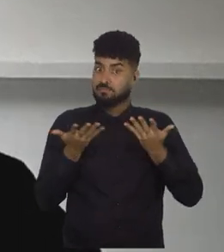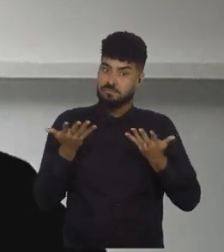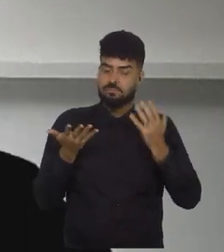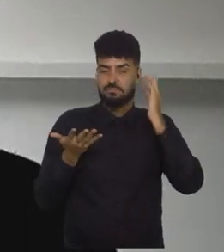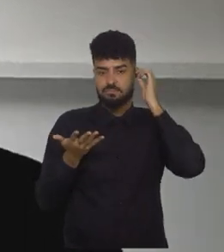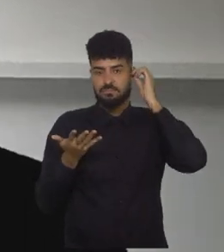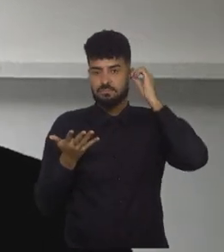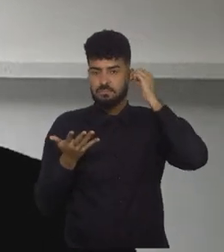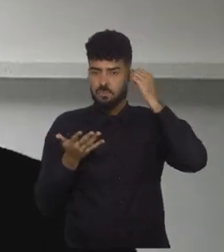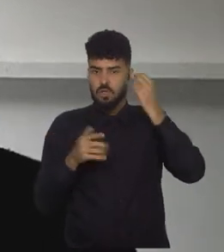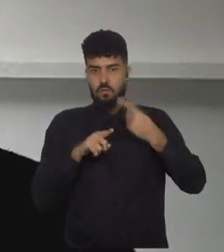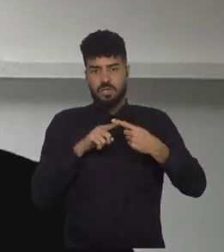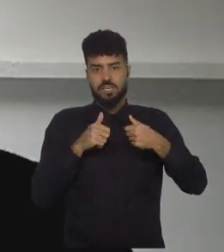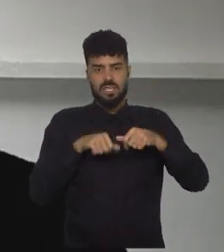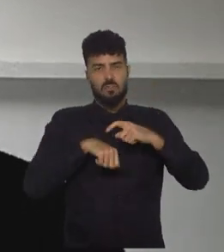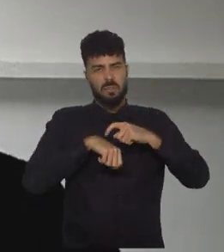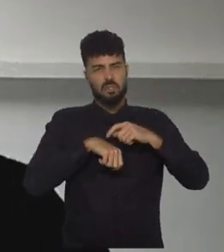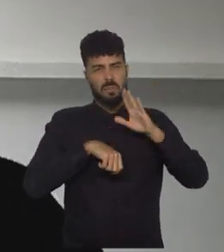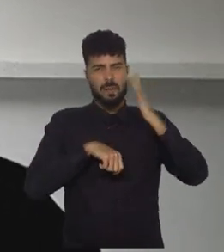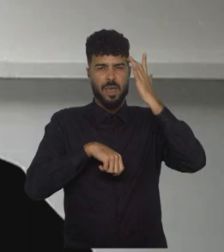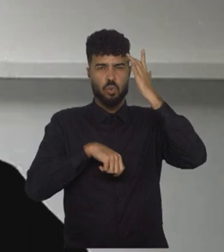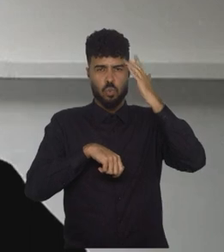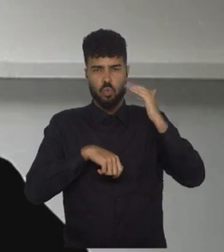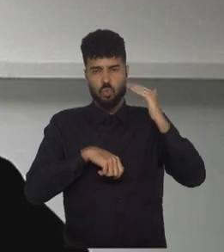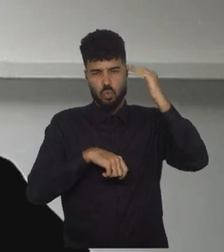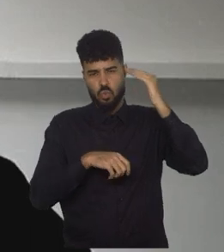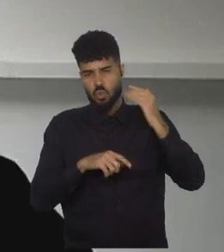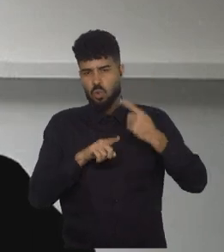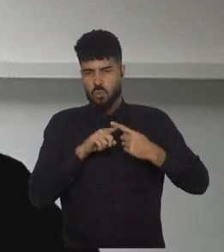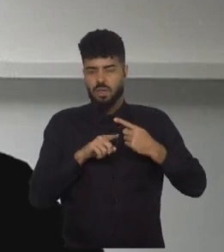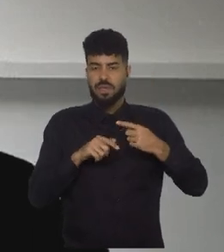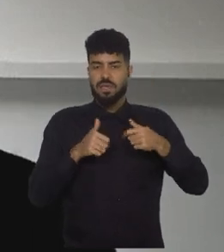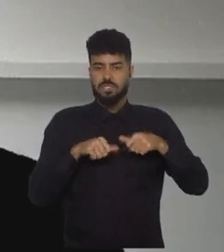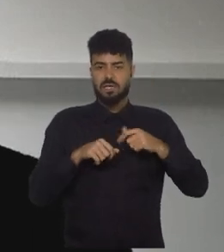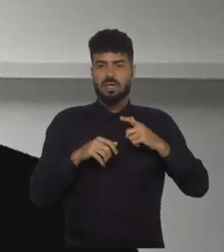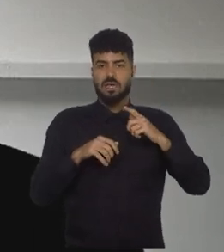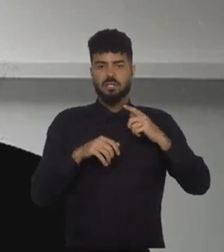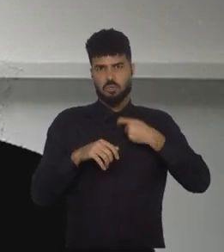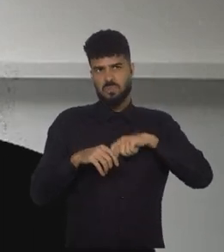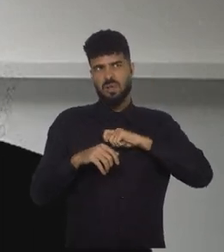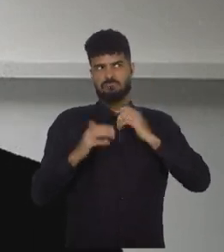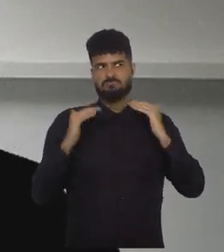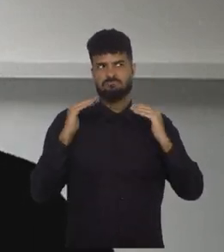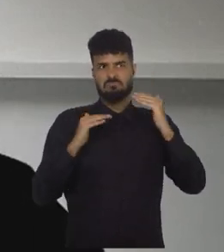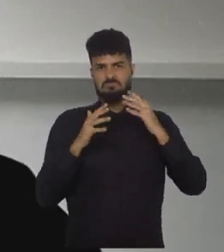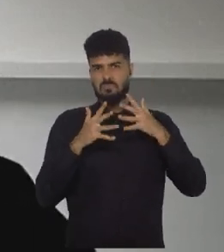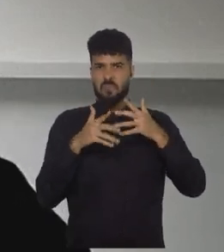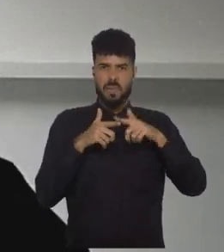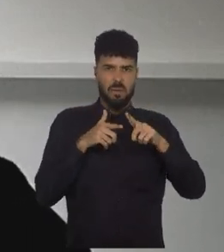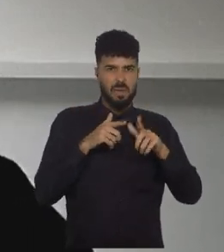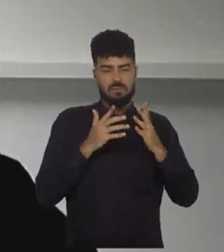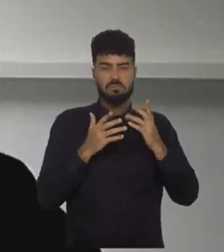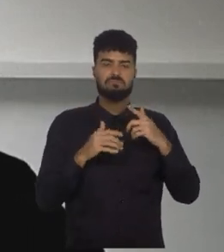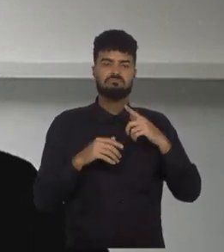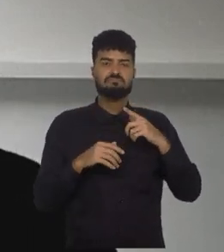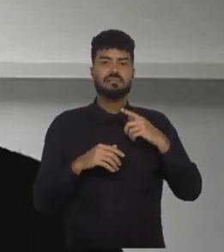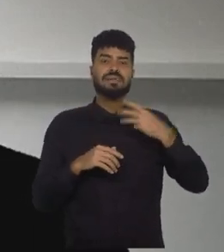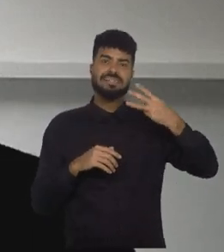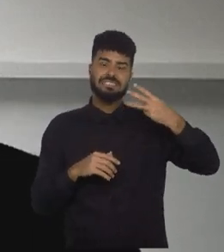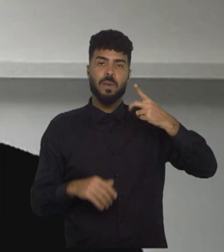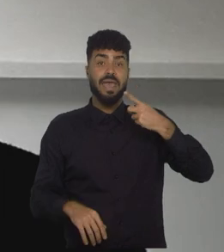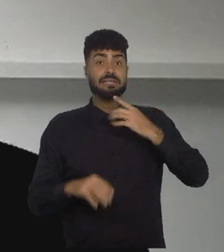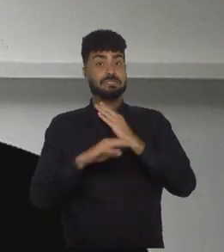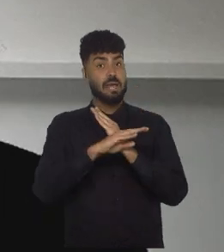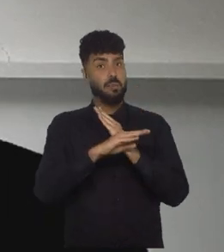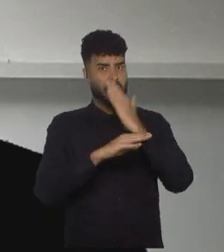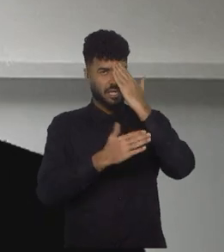a Espanha ainda está num momento mais maduro, apesar do seu vestiário turbulento. Eu acho que vai dar Zâmbia na terceira